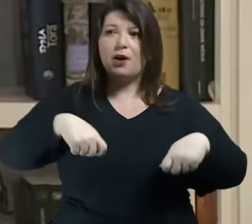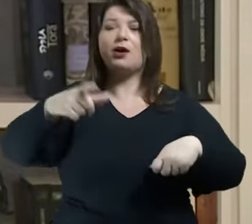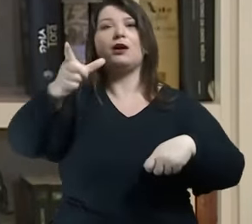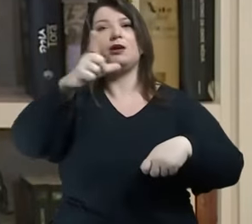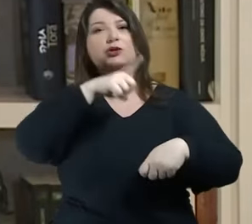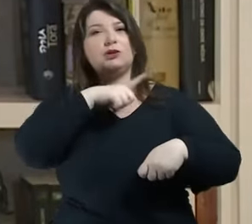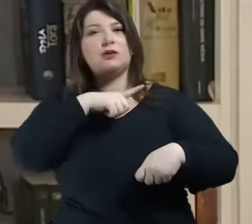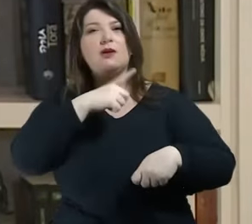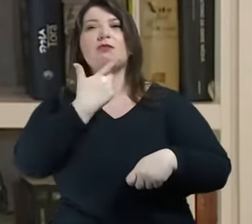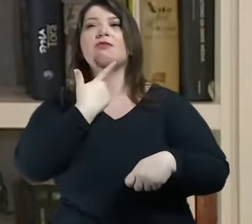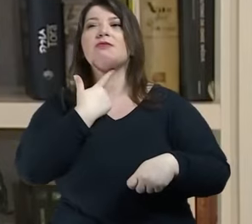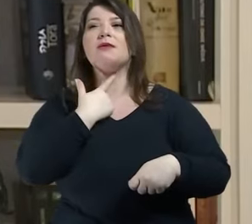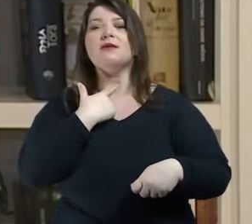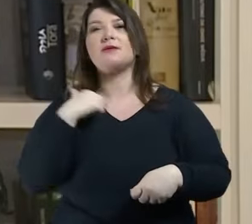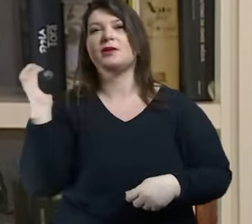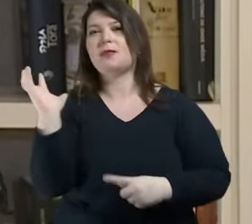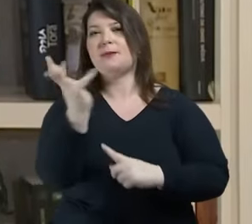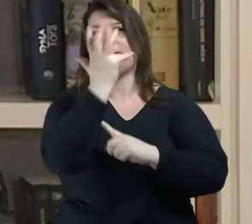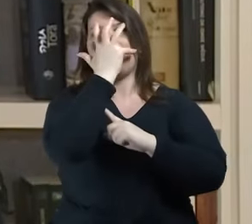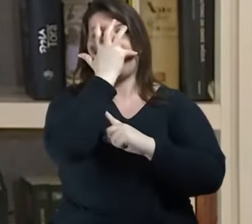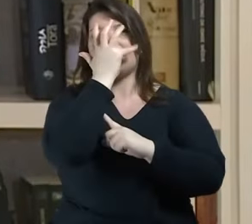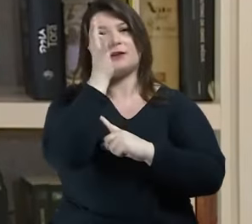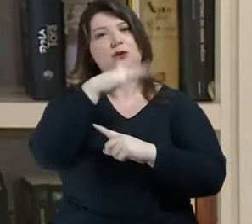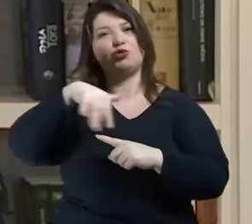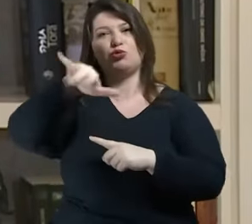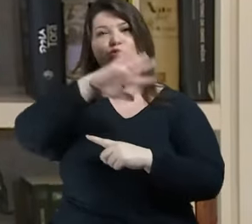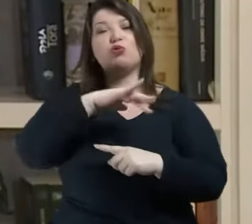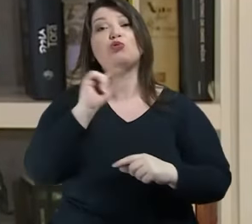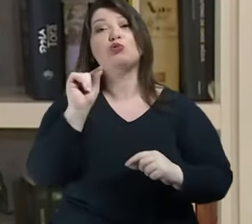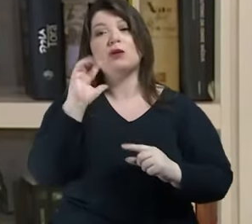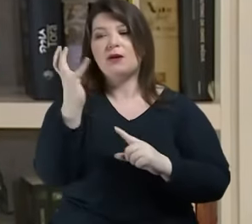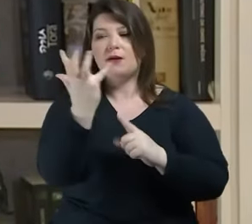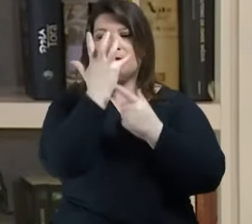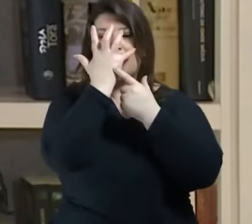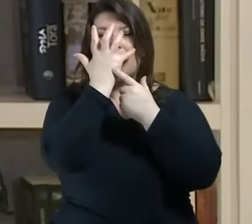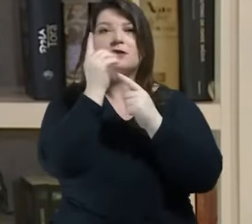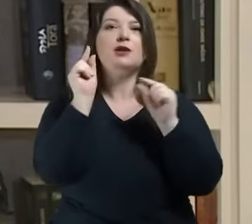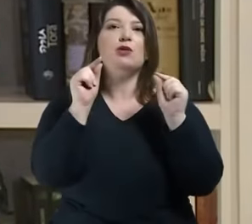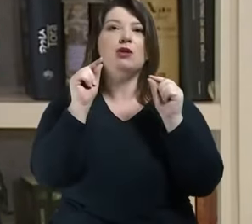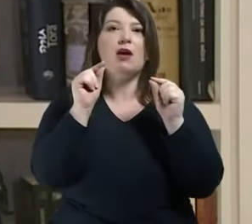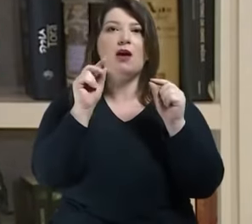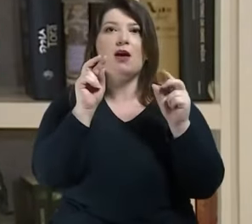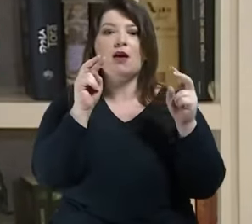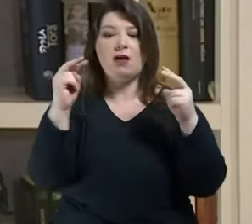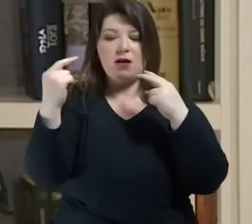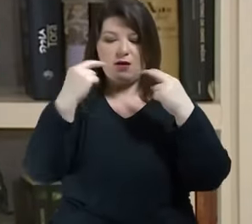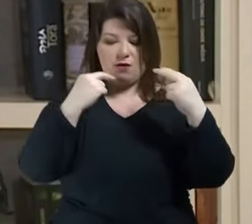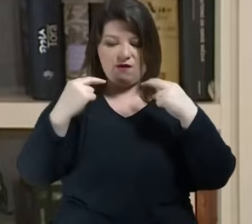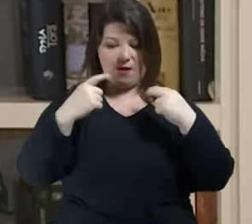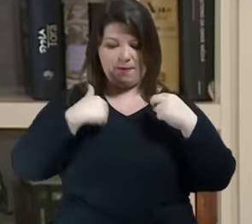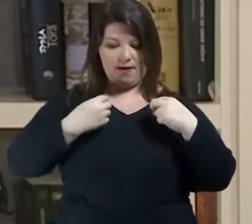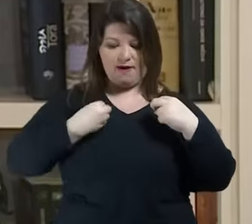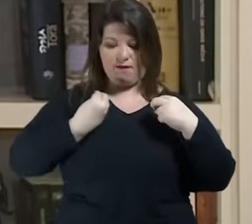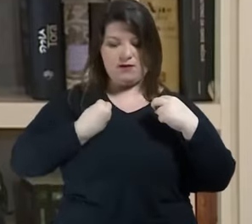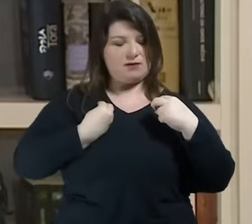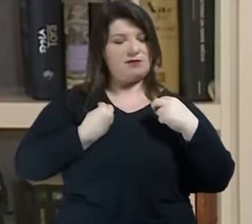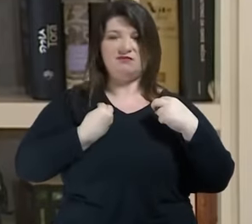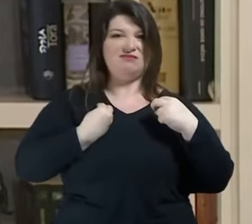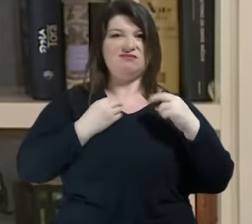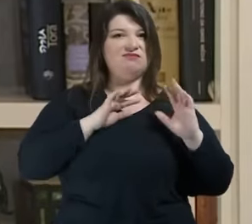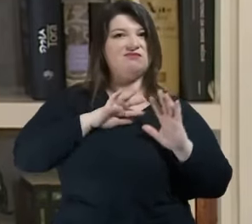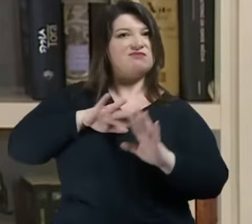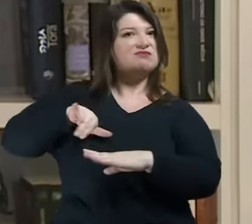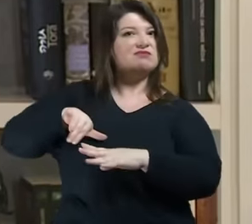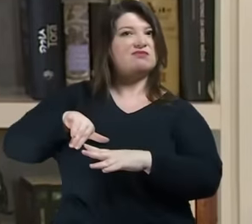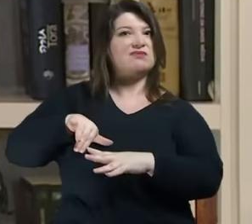máscara de todas que é não observar a minha própria vida é só isso que o monstro não pode